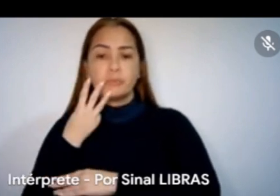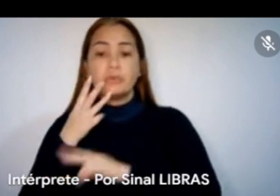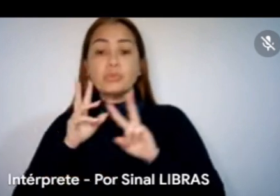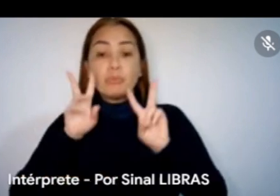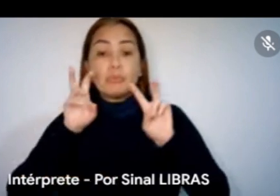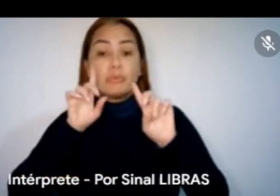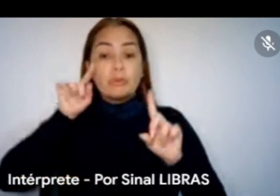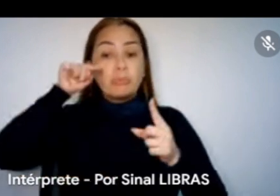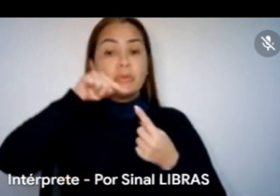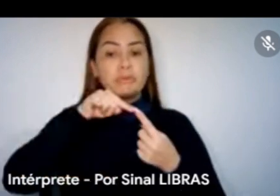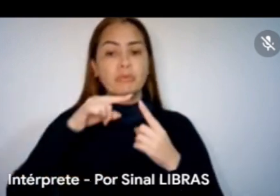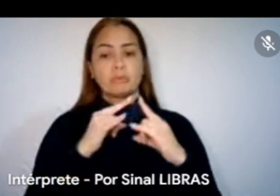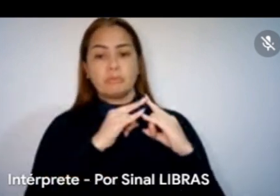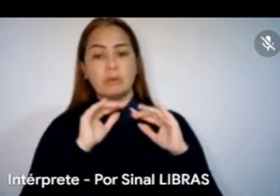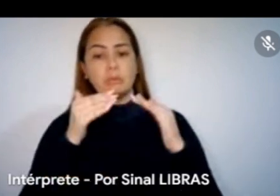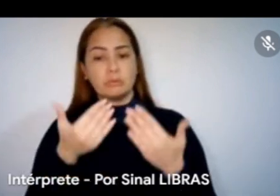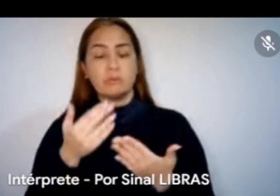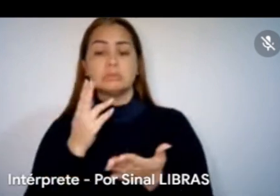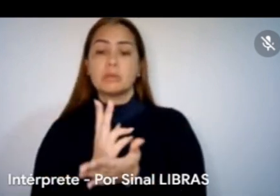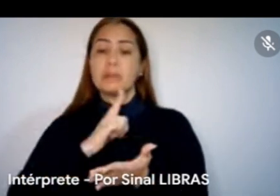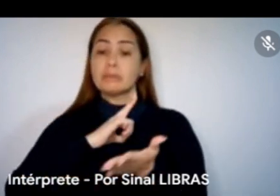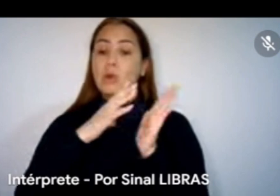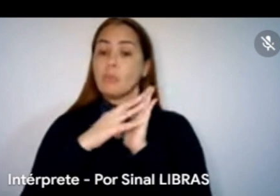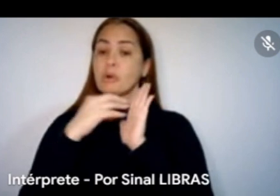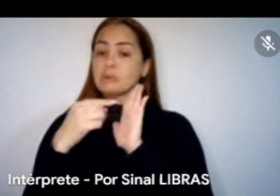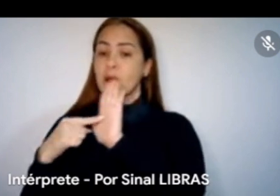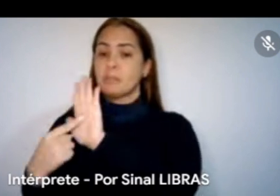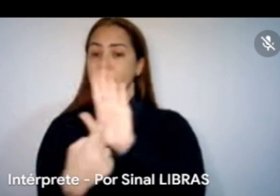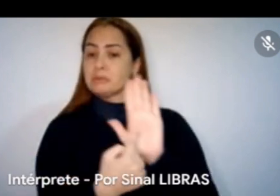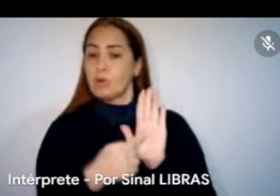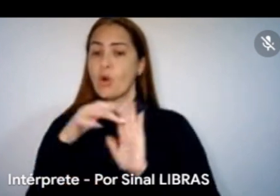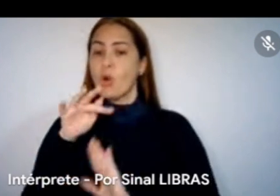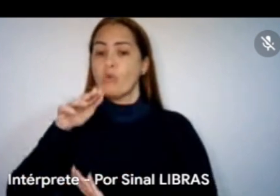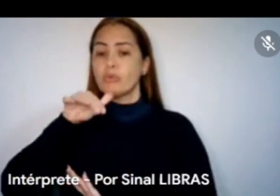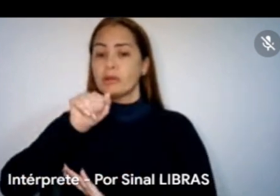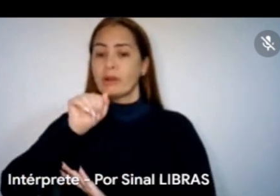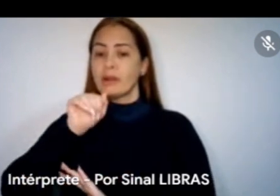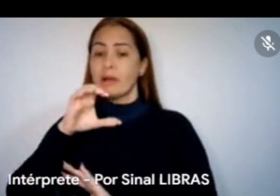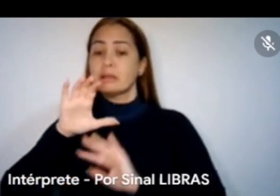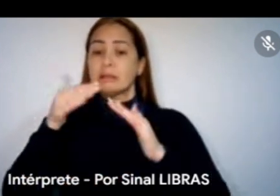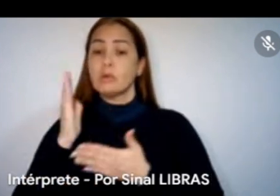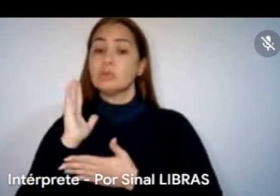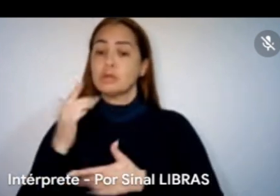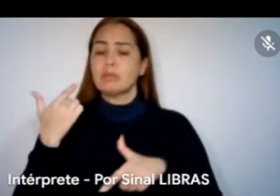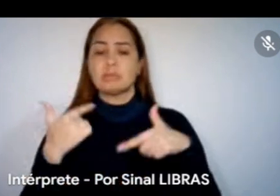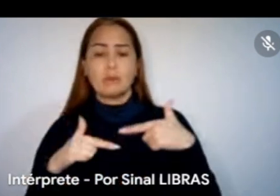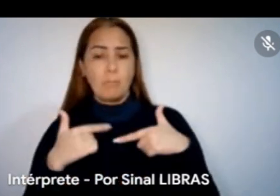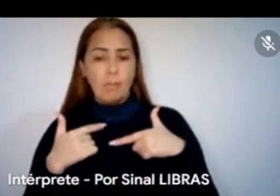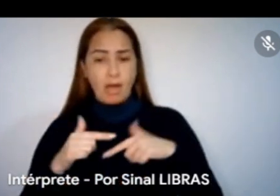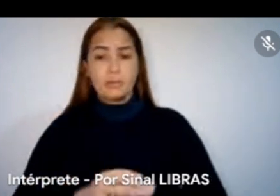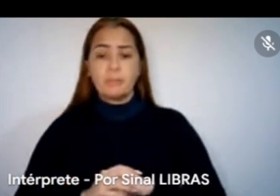E a gente sempre traz como modelo a apresentação da FUNARC porque ele já trabalha com editais a nível nacional, né? Que